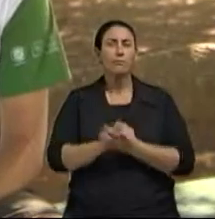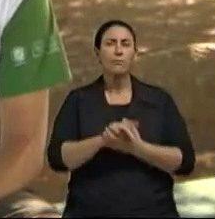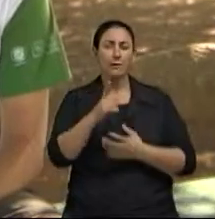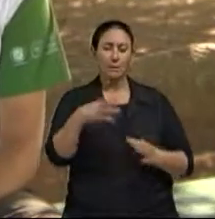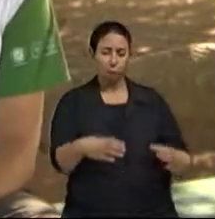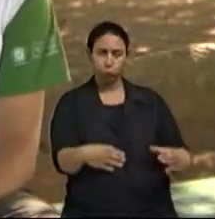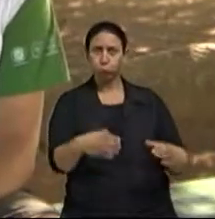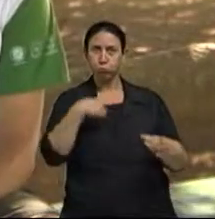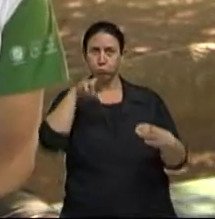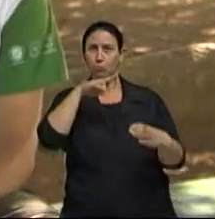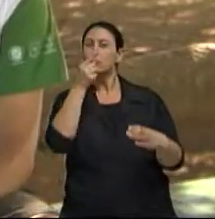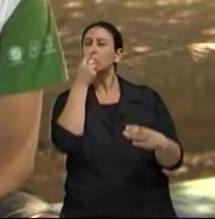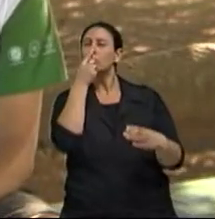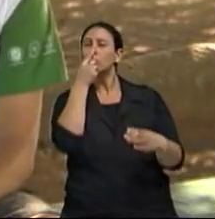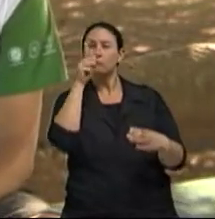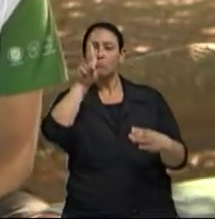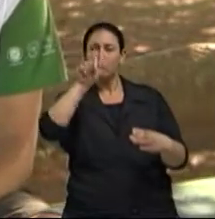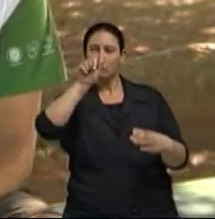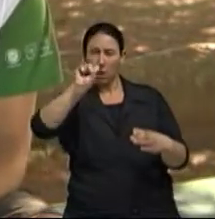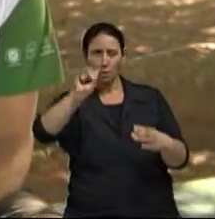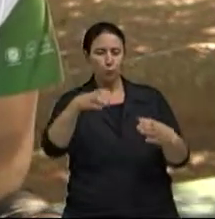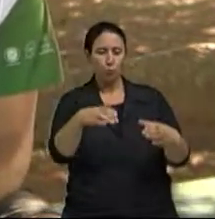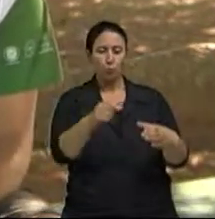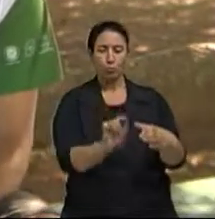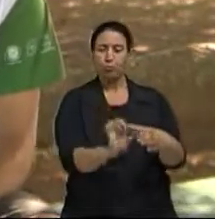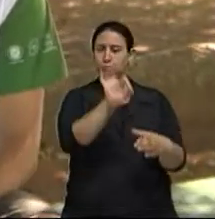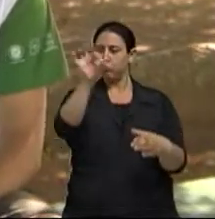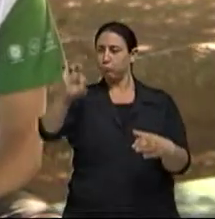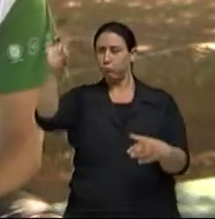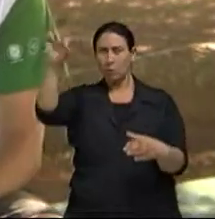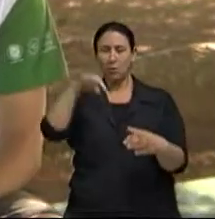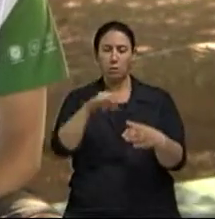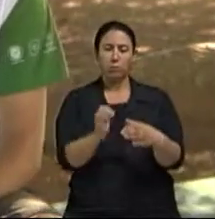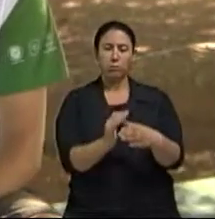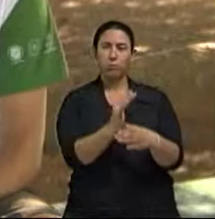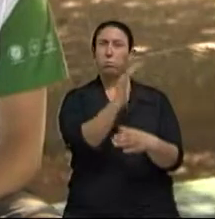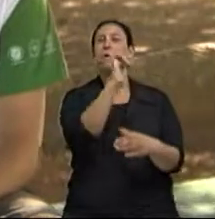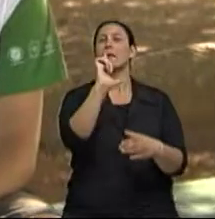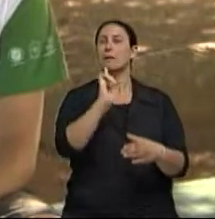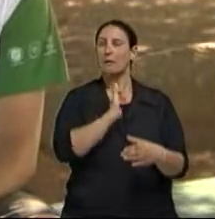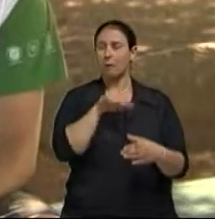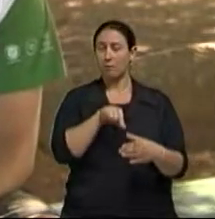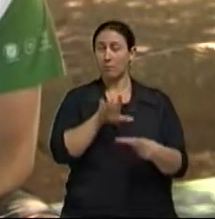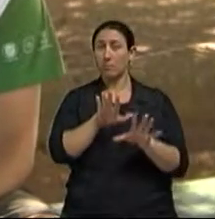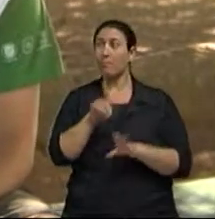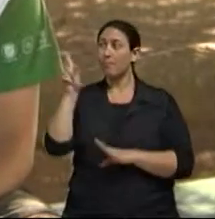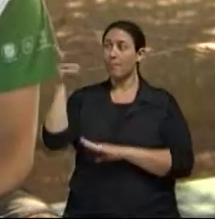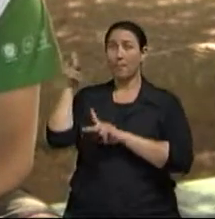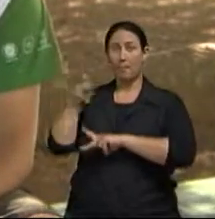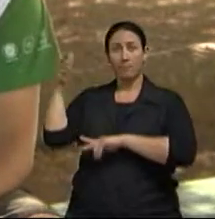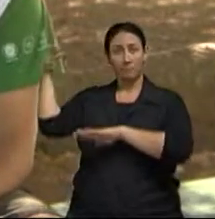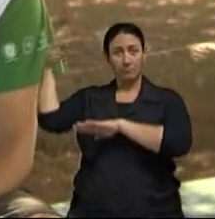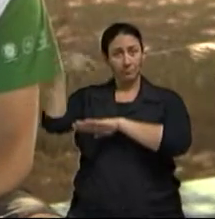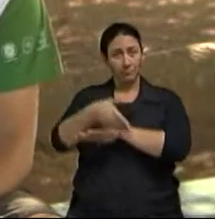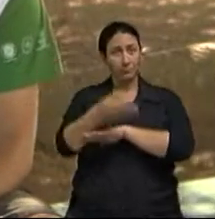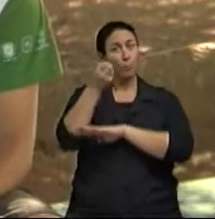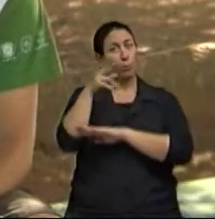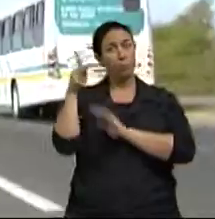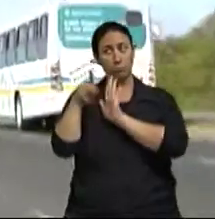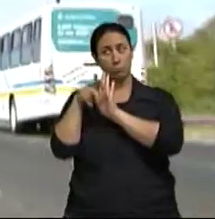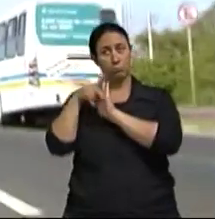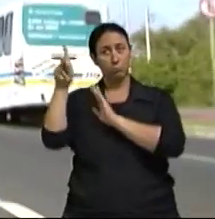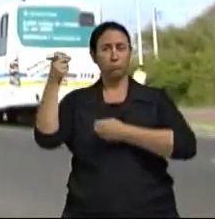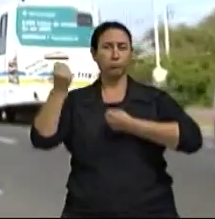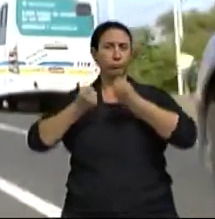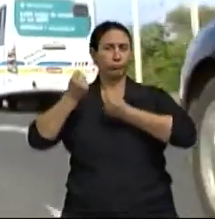Isso é uma emissão direta e emissões indiretas, por exemplo, quando um visitante vem até a quinta da instância Ele utiliza ou o seu próprio veículo vindo até a